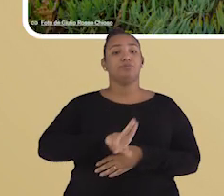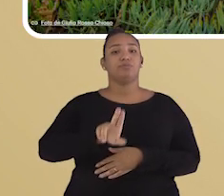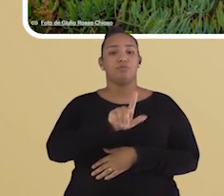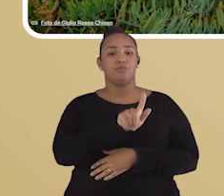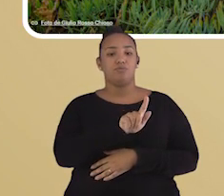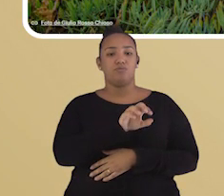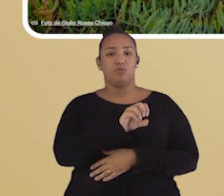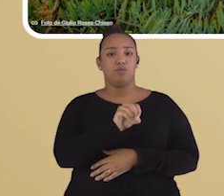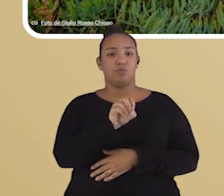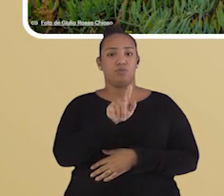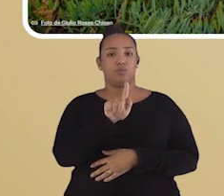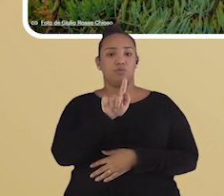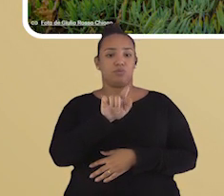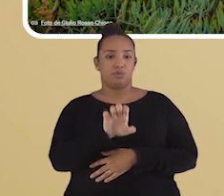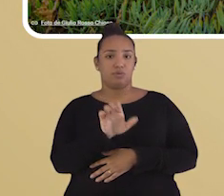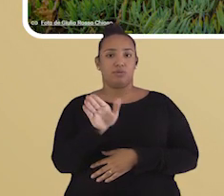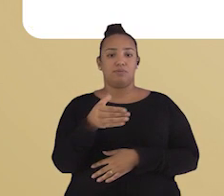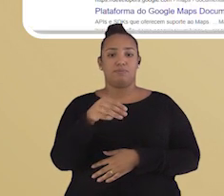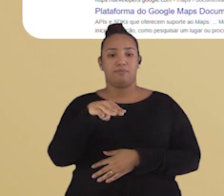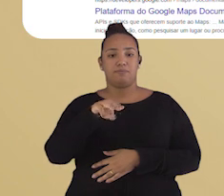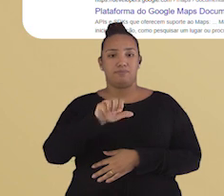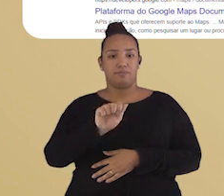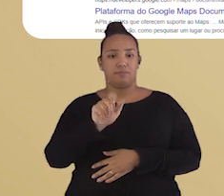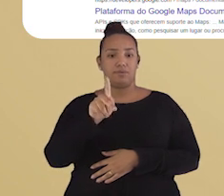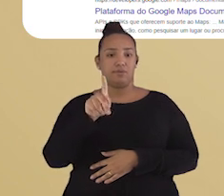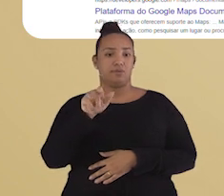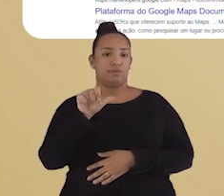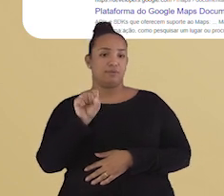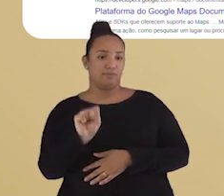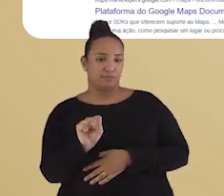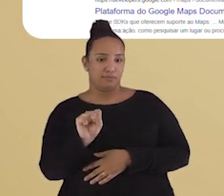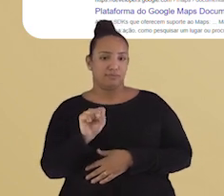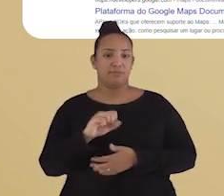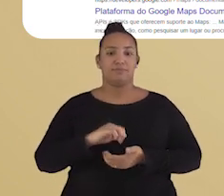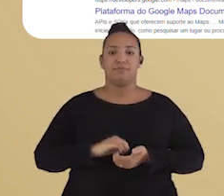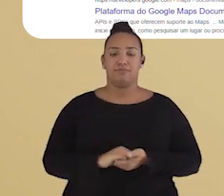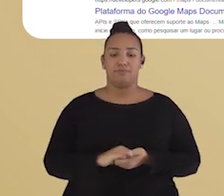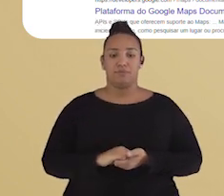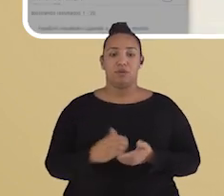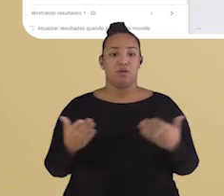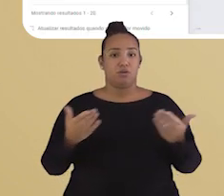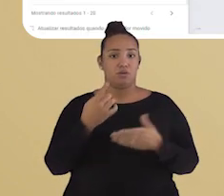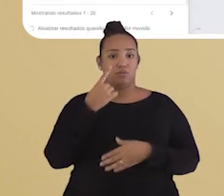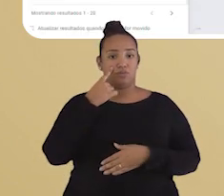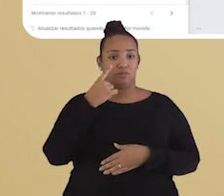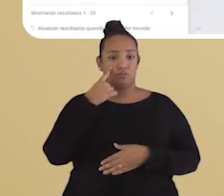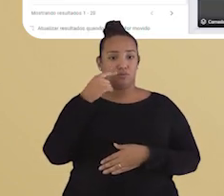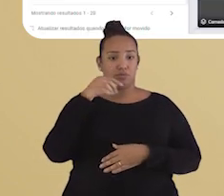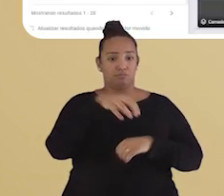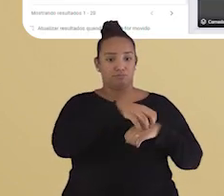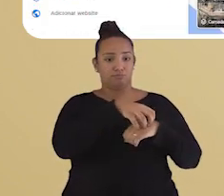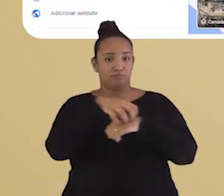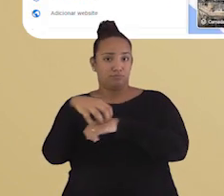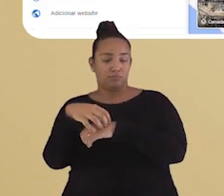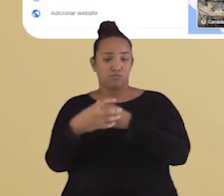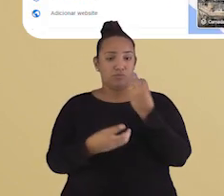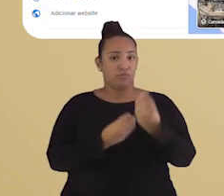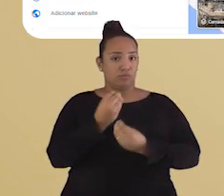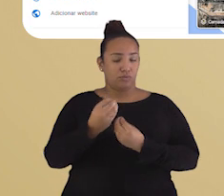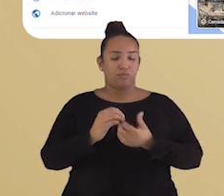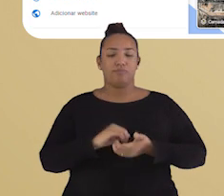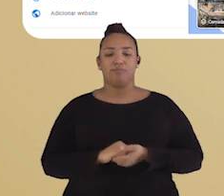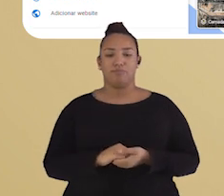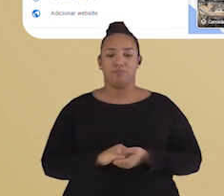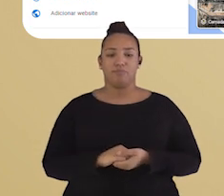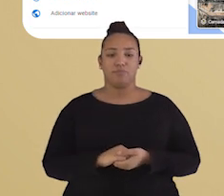Maps para a gente perceber essas mudanças nos espaços e a mudança de paisagem. Então, você vai digitar Google Maps